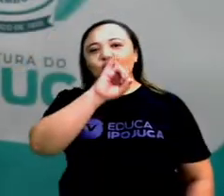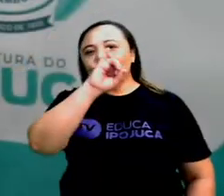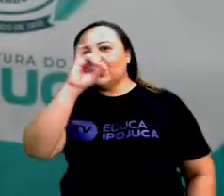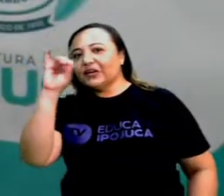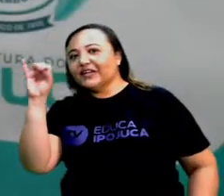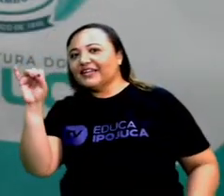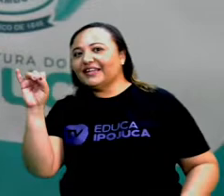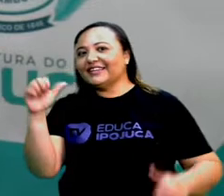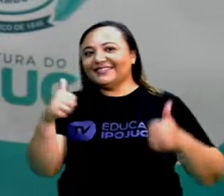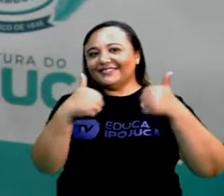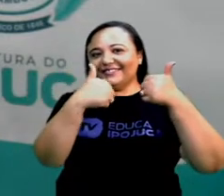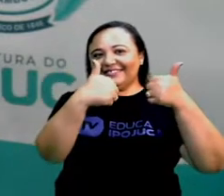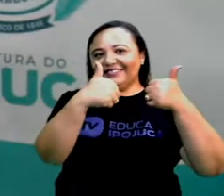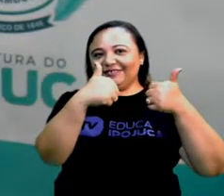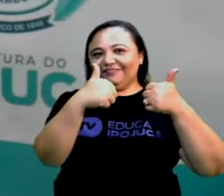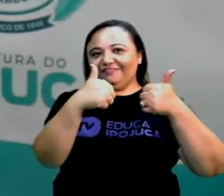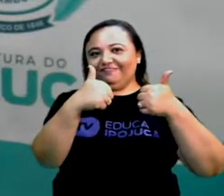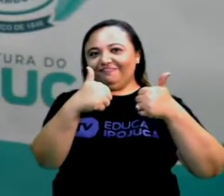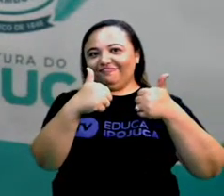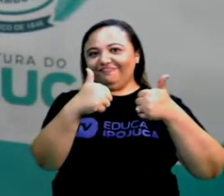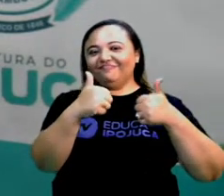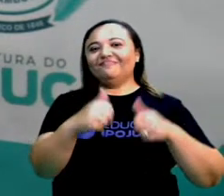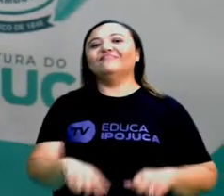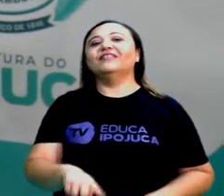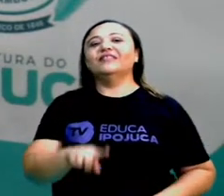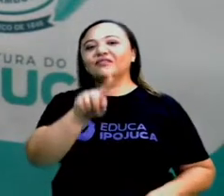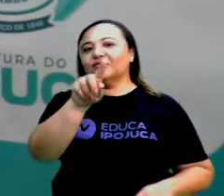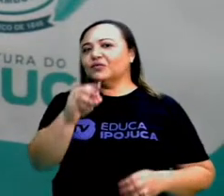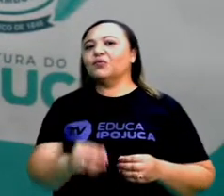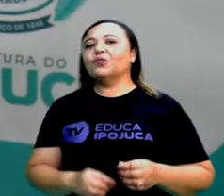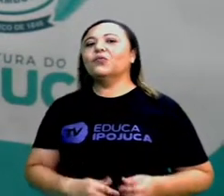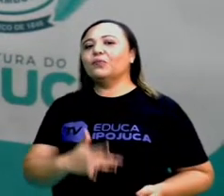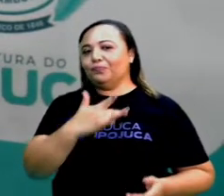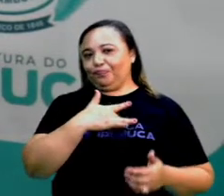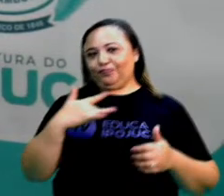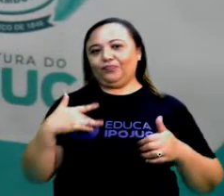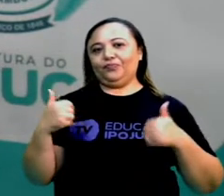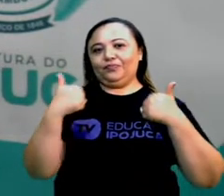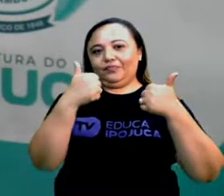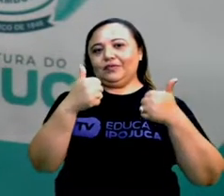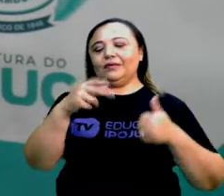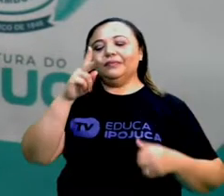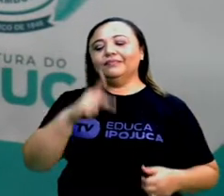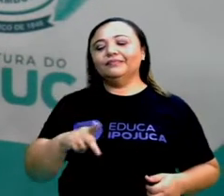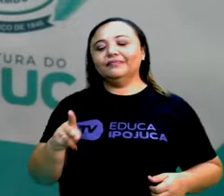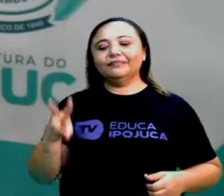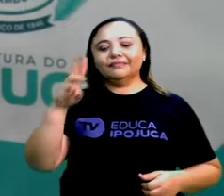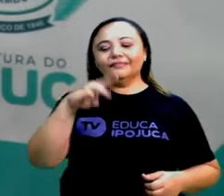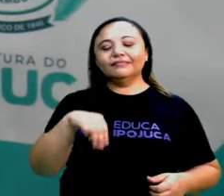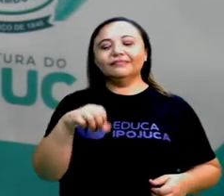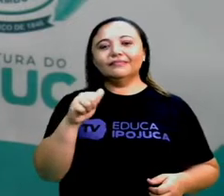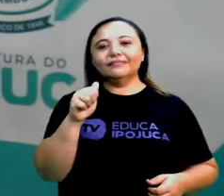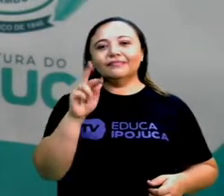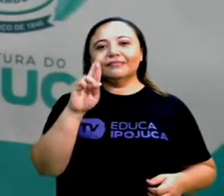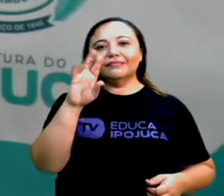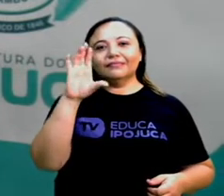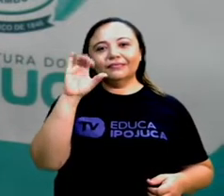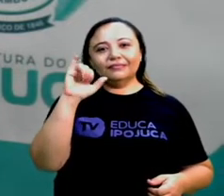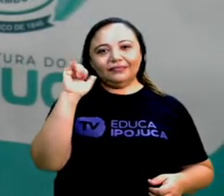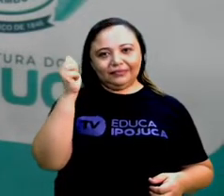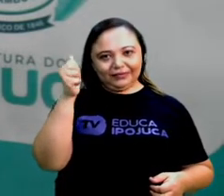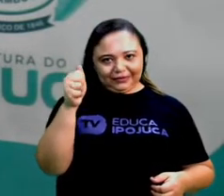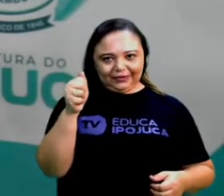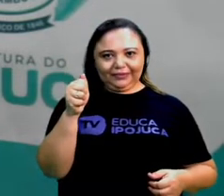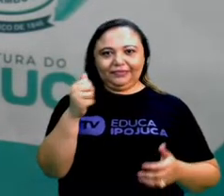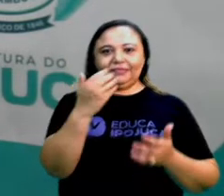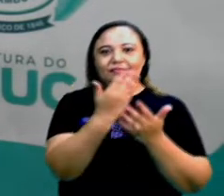Olá pessoal, tudo bem com vocês? Como vocês estão? Sou professora Márcia Firmino e vamos começar mais uma aula da